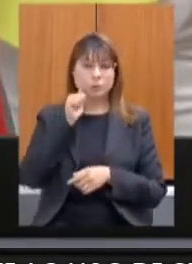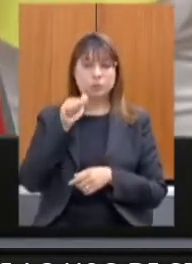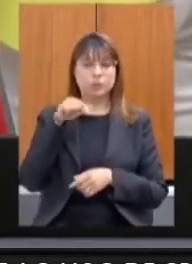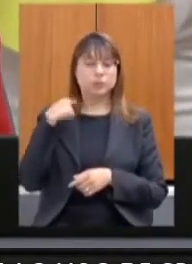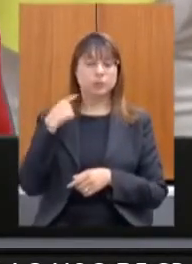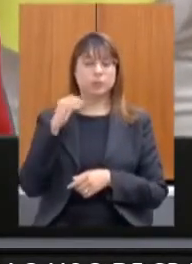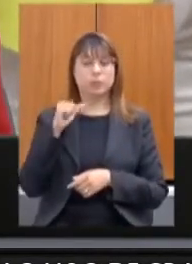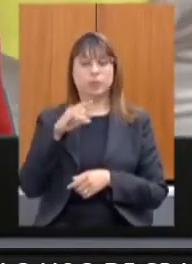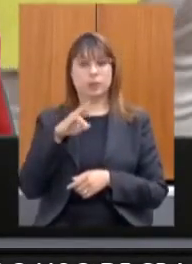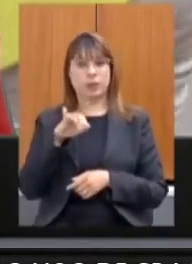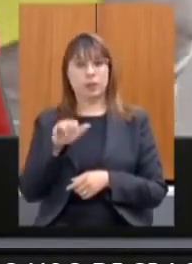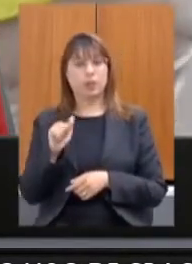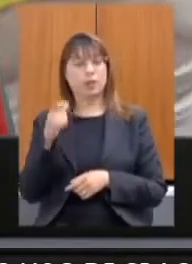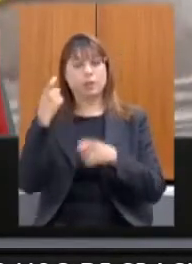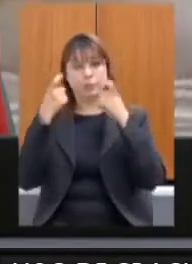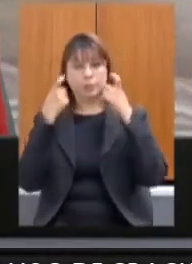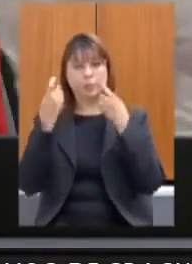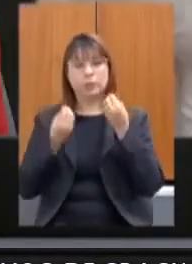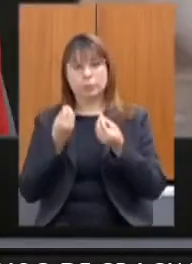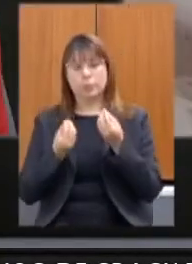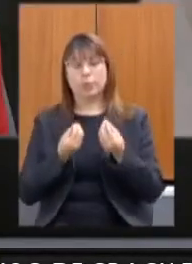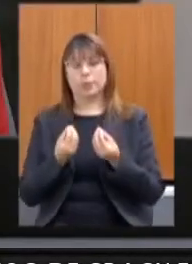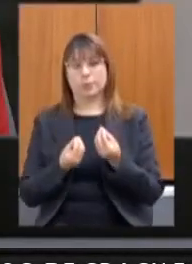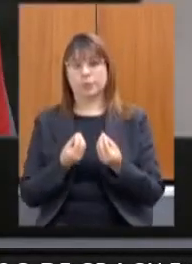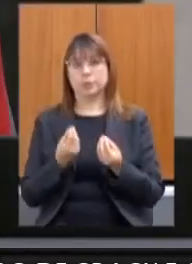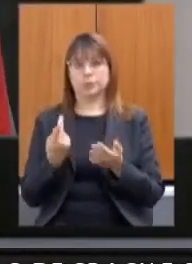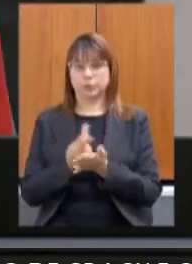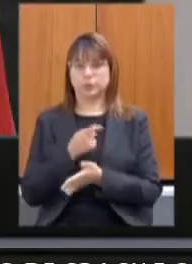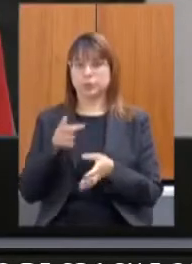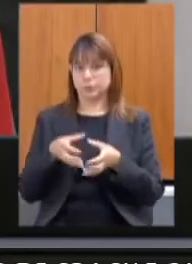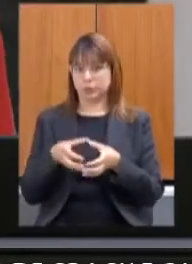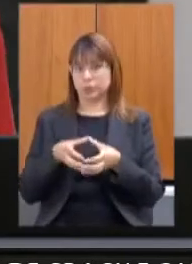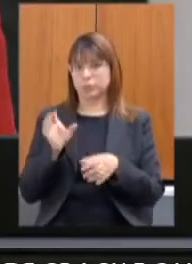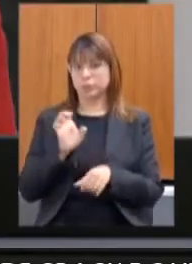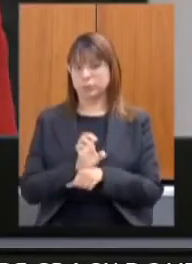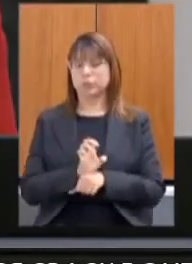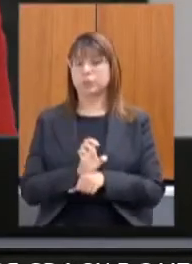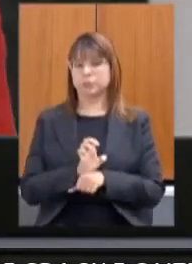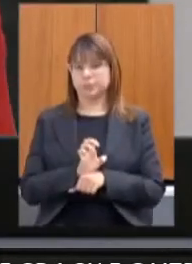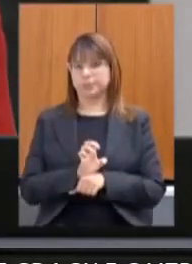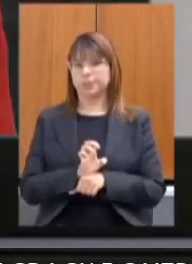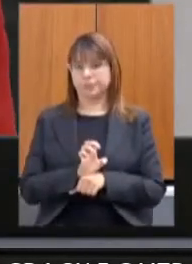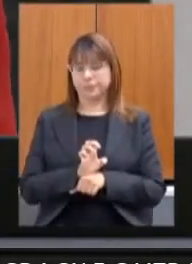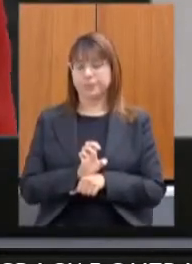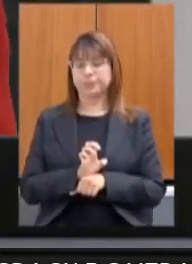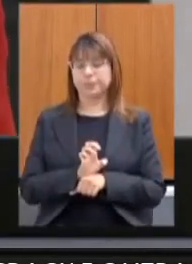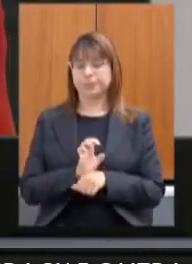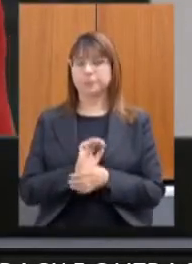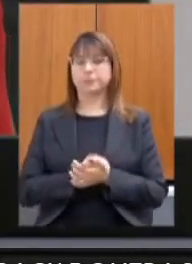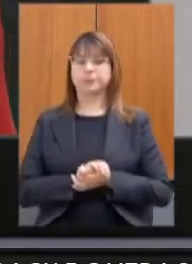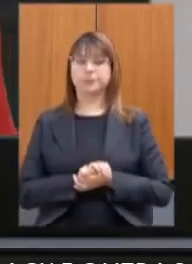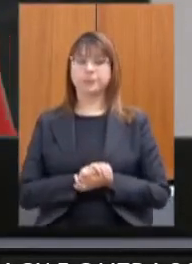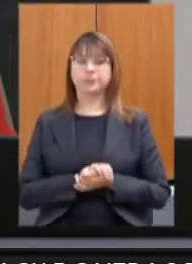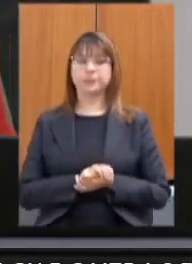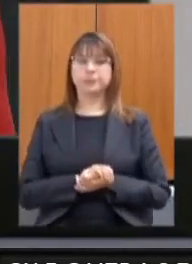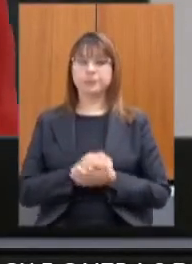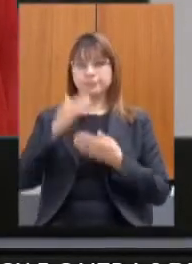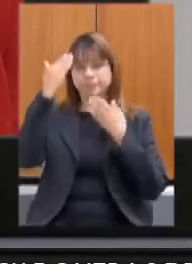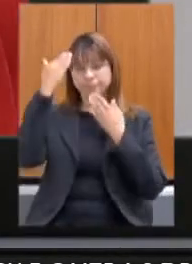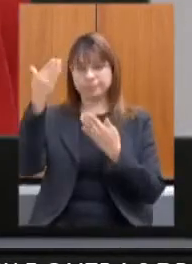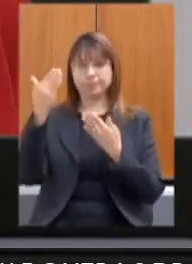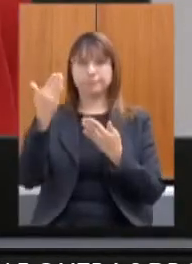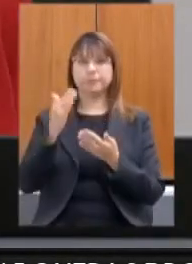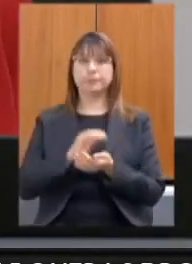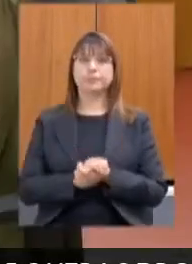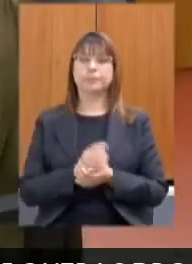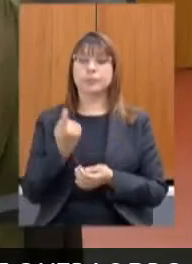é que vai se constituir esse comitê estadual pensando nessa composição obrigado então o